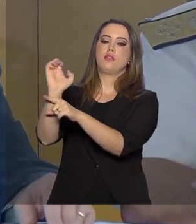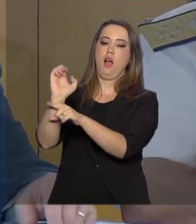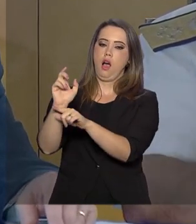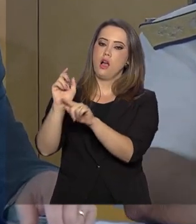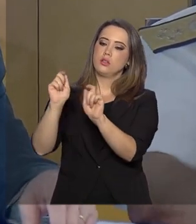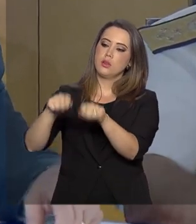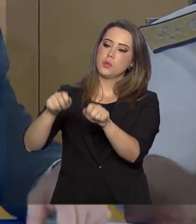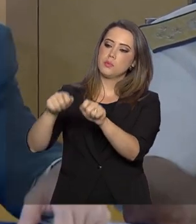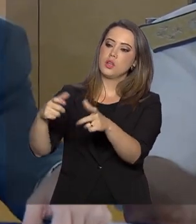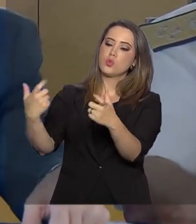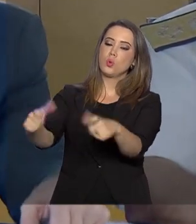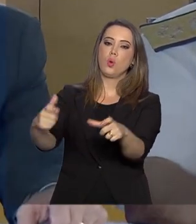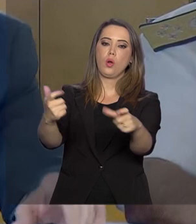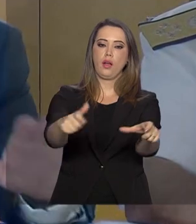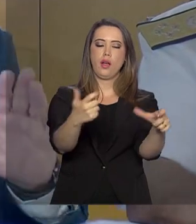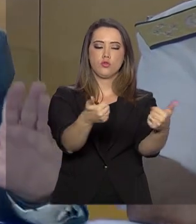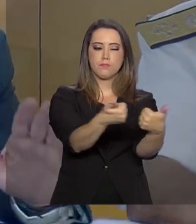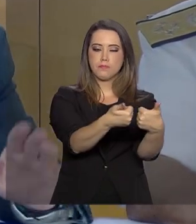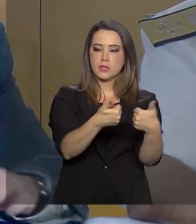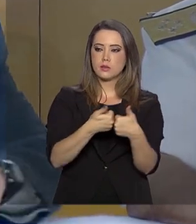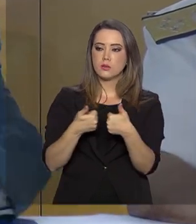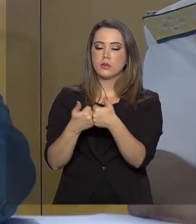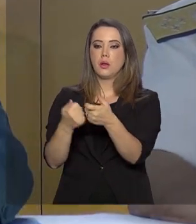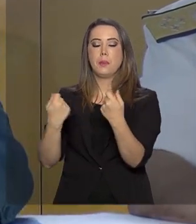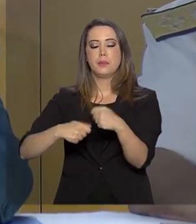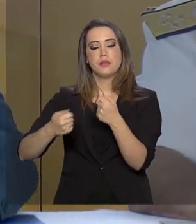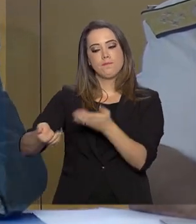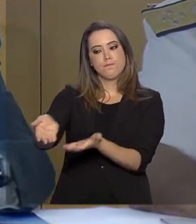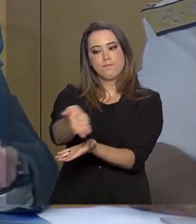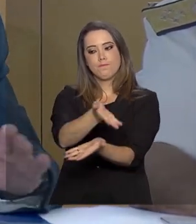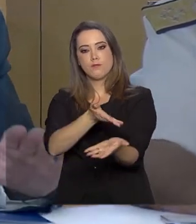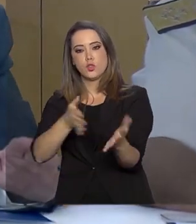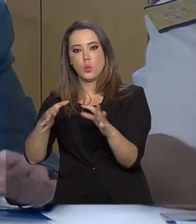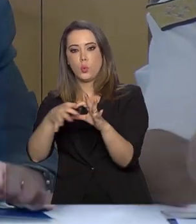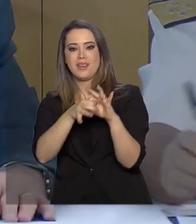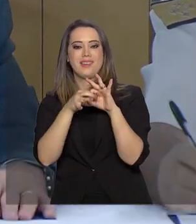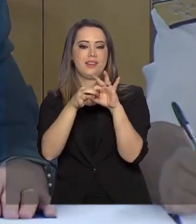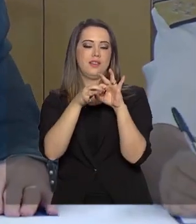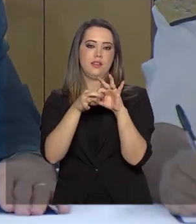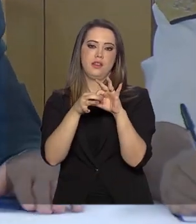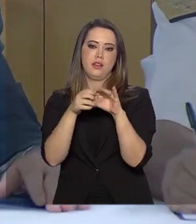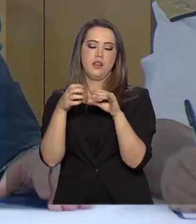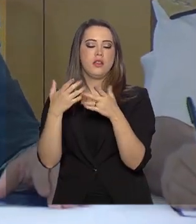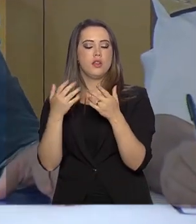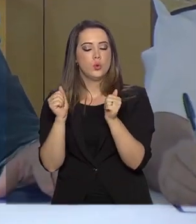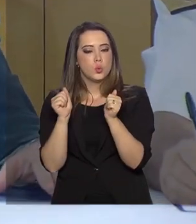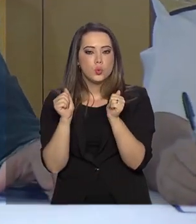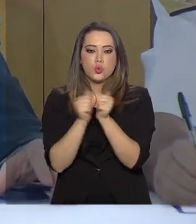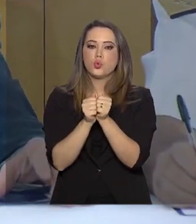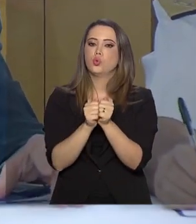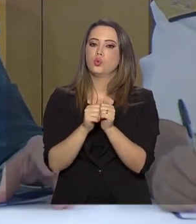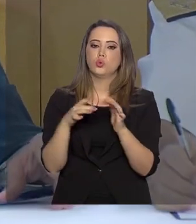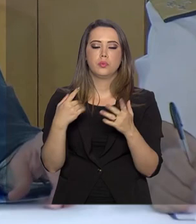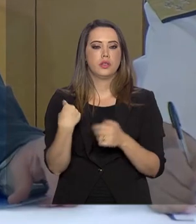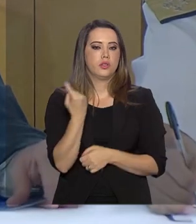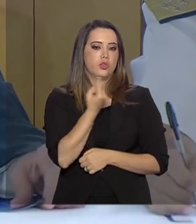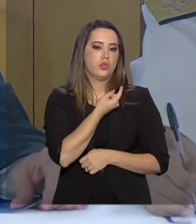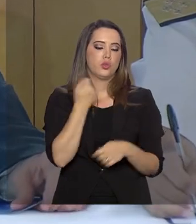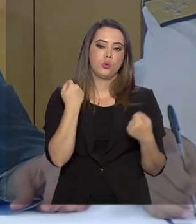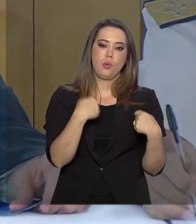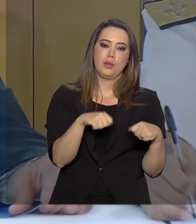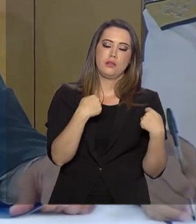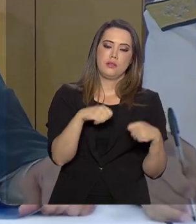meios locais também ali. Enfim, tem que ser uma união de todos para que a gente não tome medidas